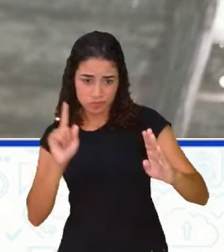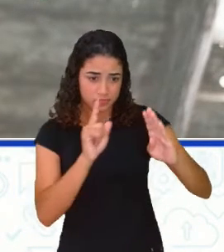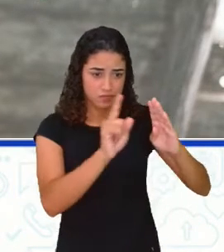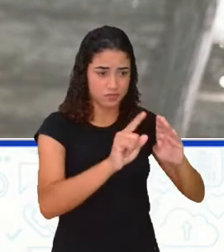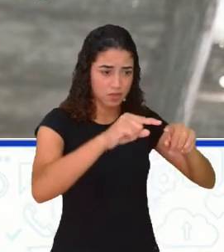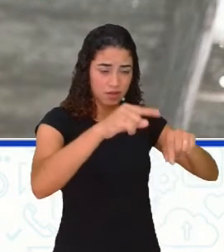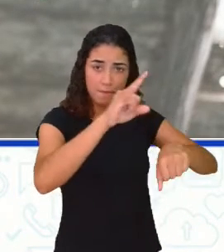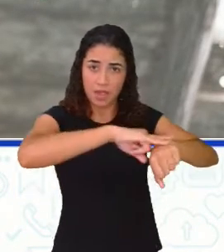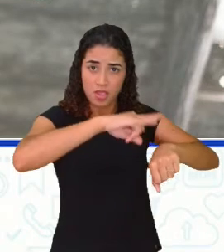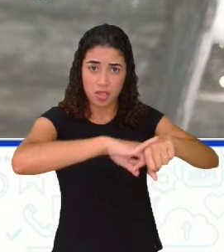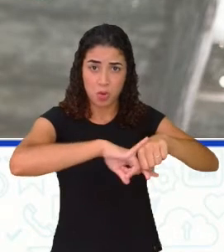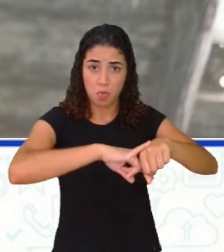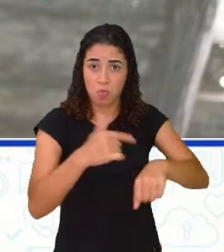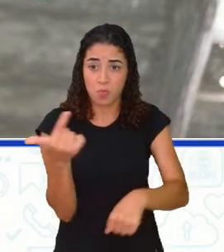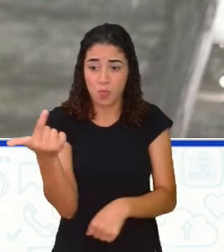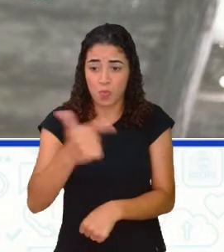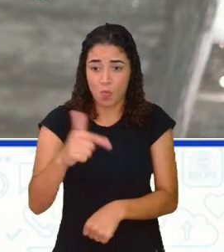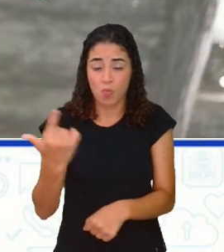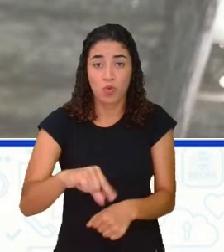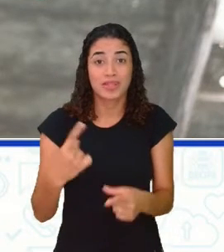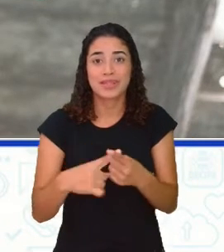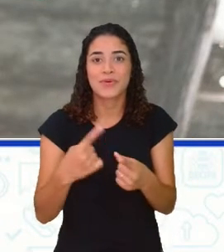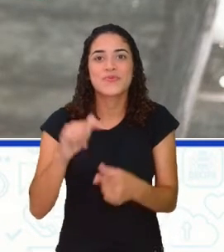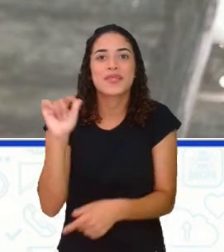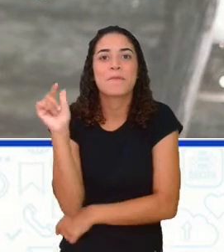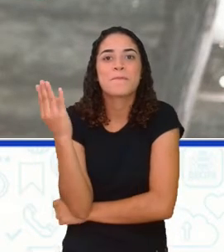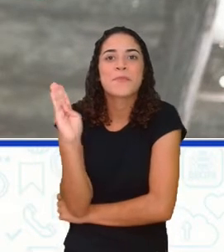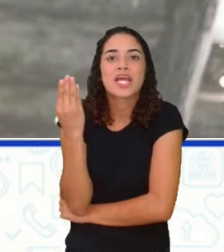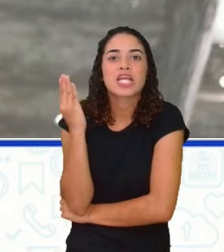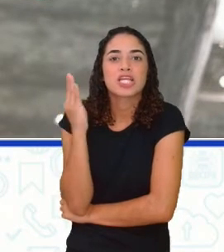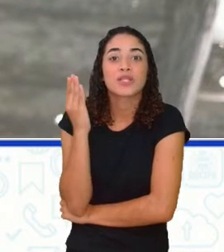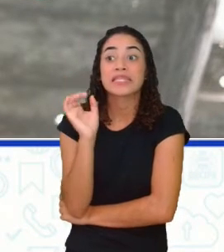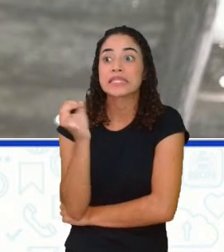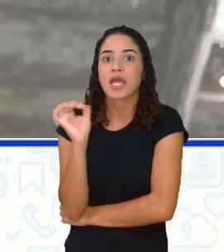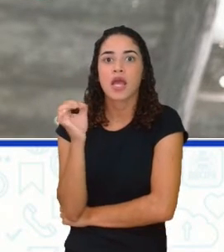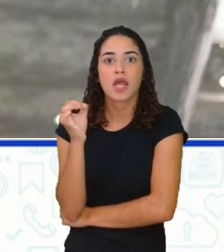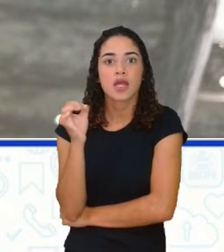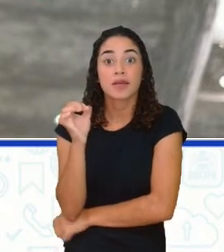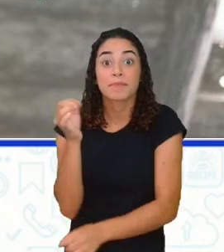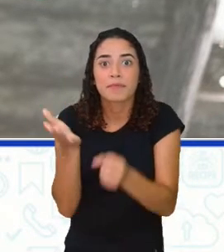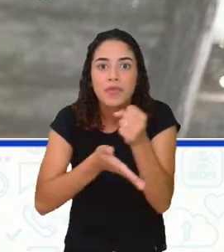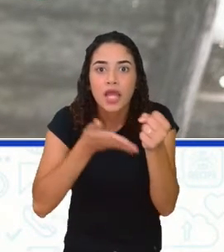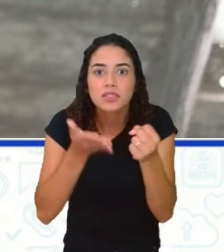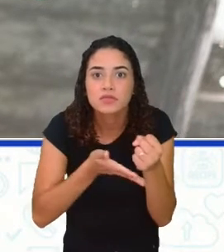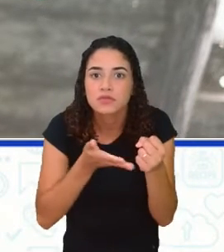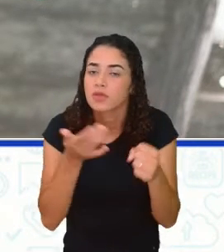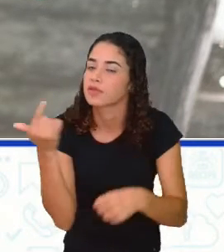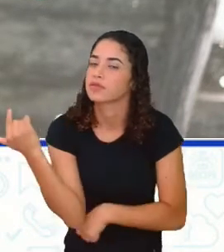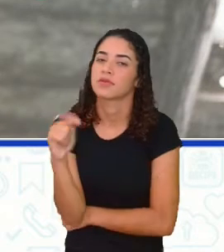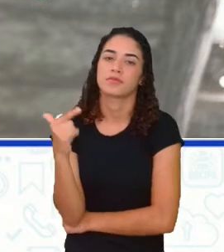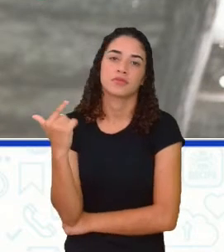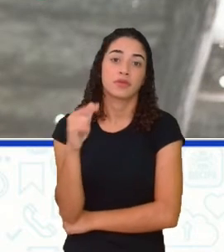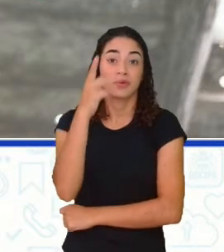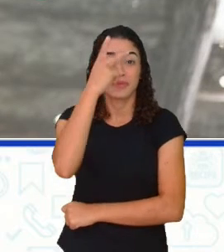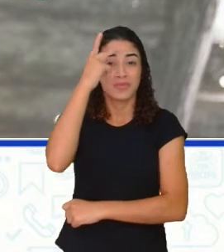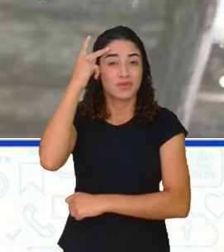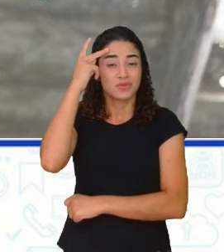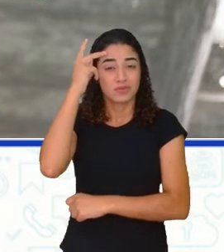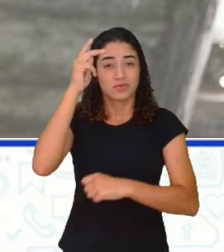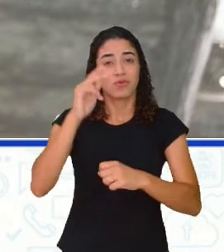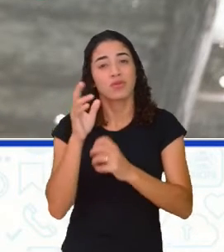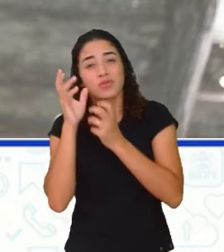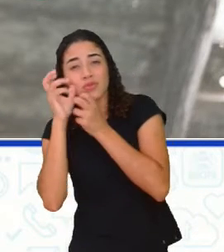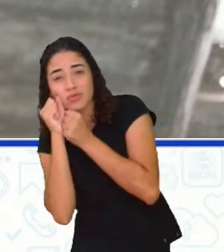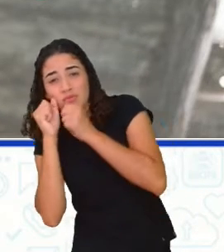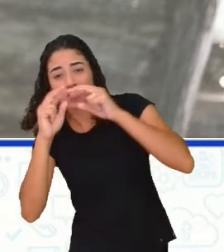tinha ali, não é? Não tinha banheiro, minha gente. Não tinha o básico. Ninguém podia dormir na rede,